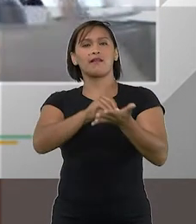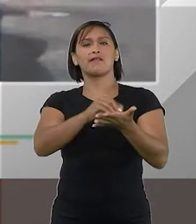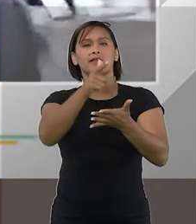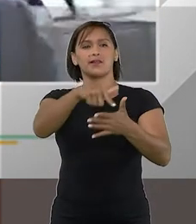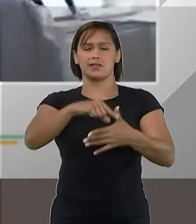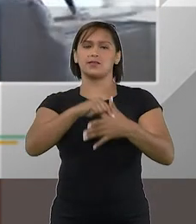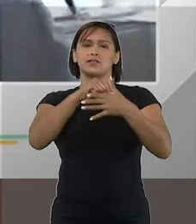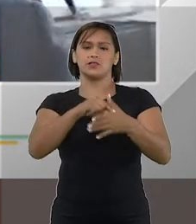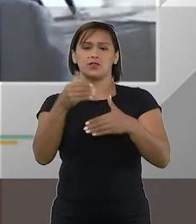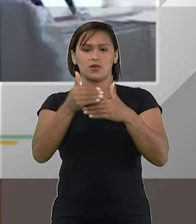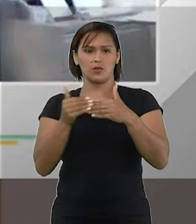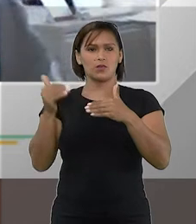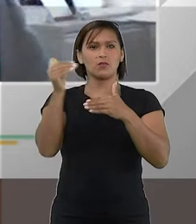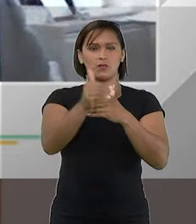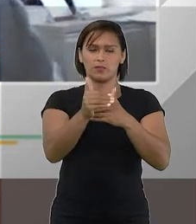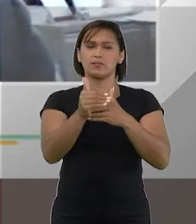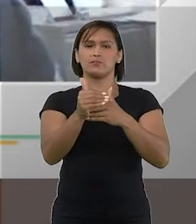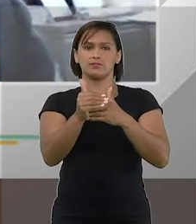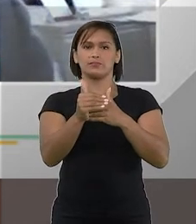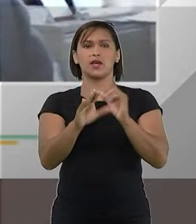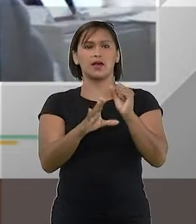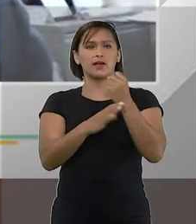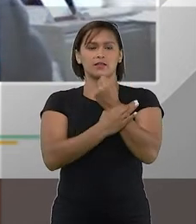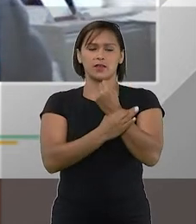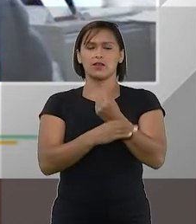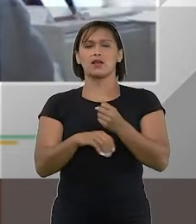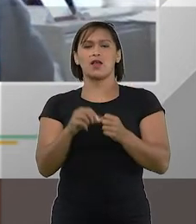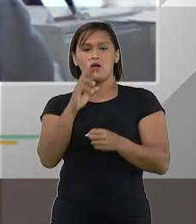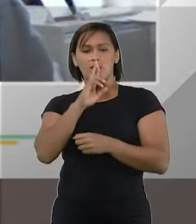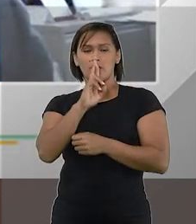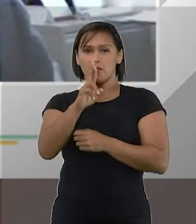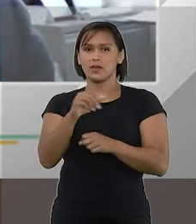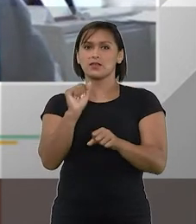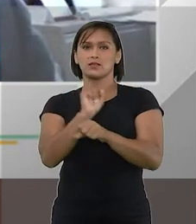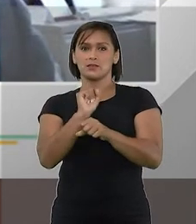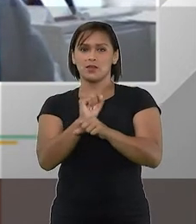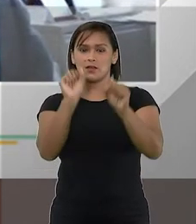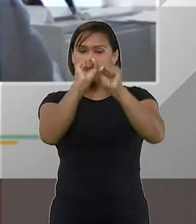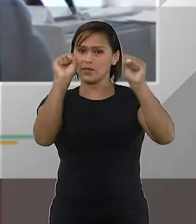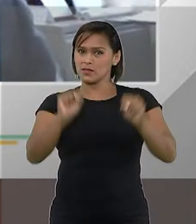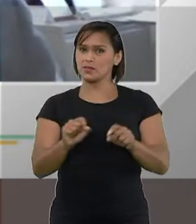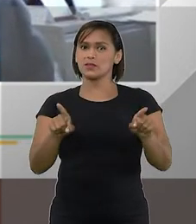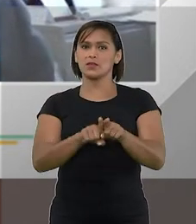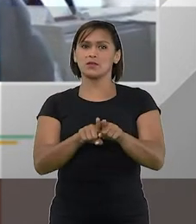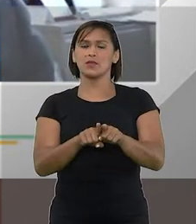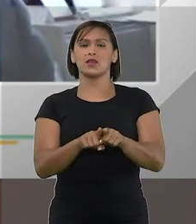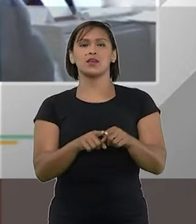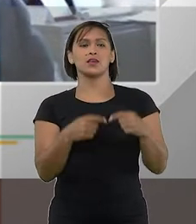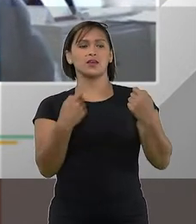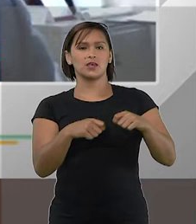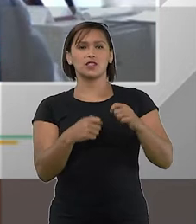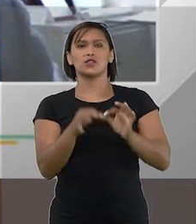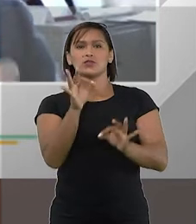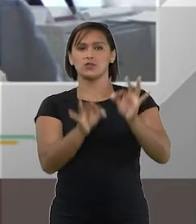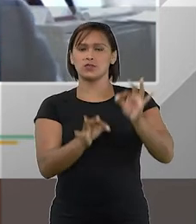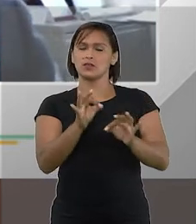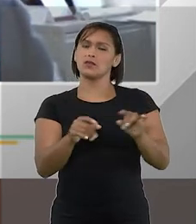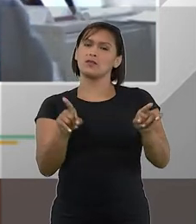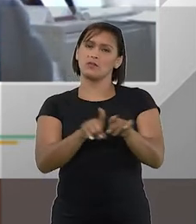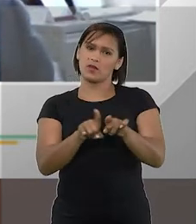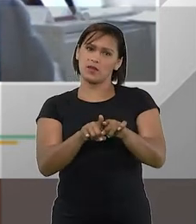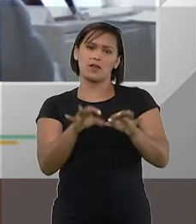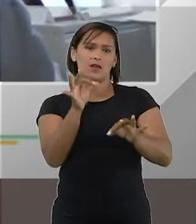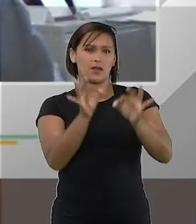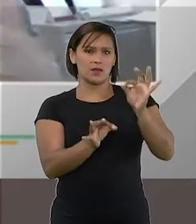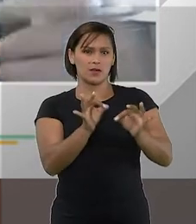que o processo vá atingir os resultados esperados pelo sistema, sendo de fato, juridicamente, mas